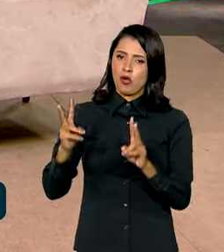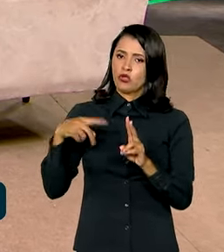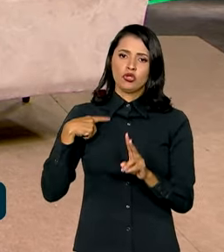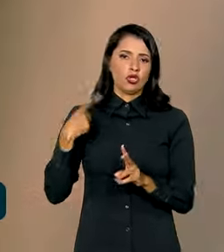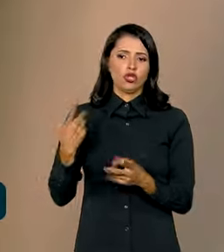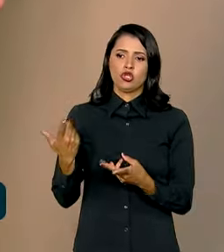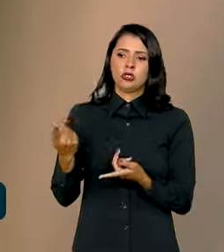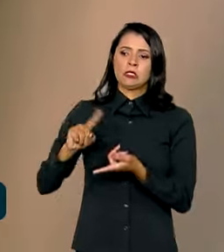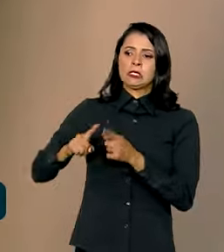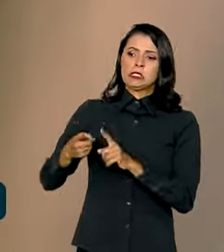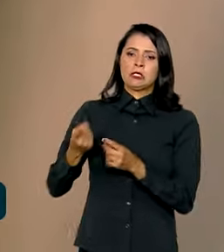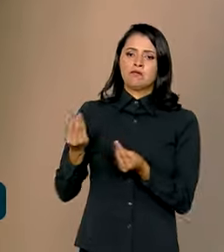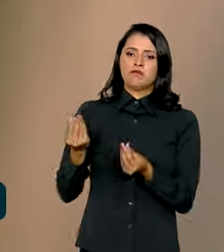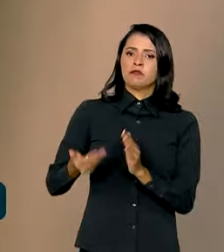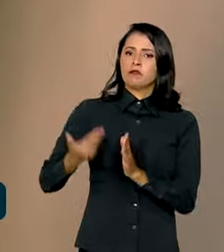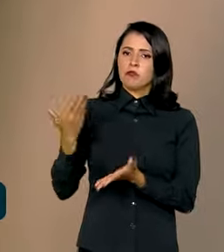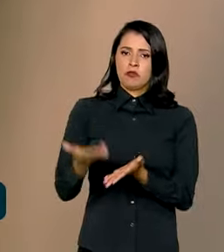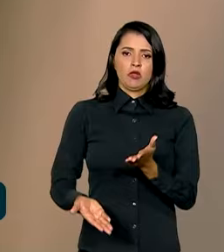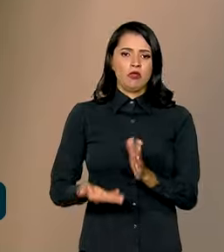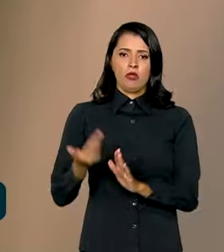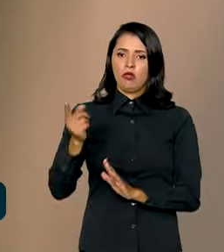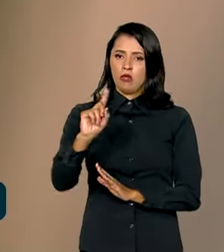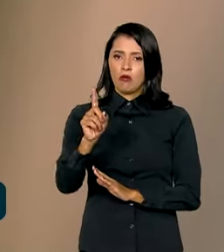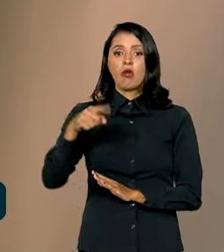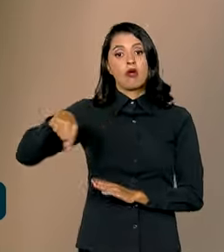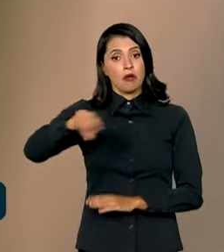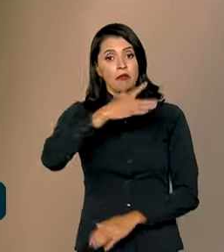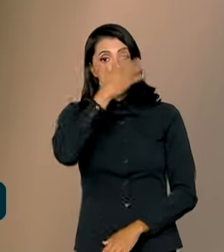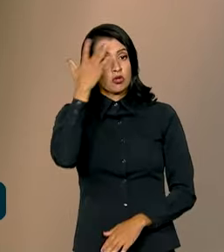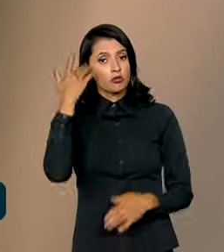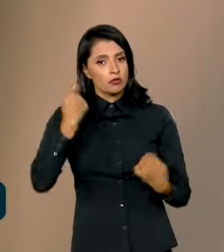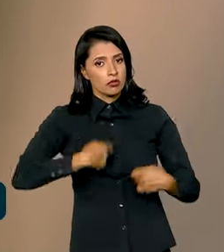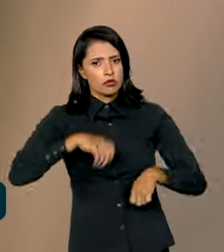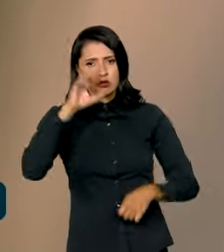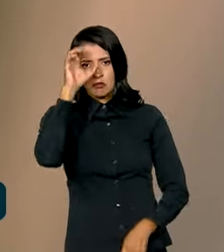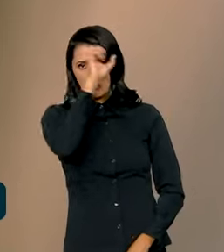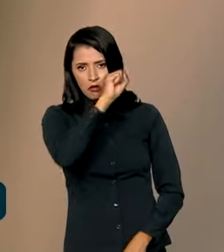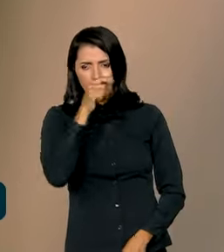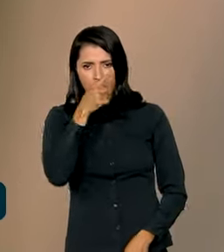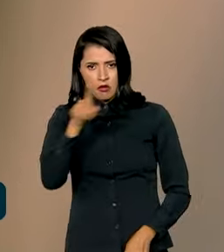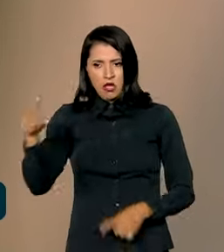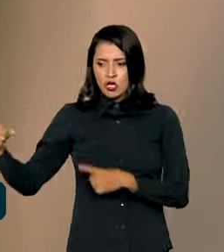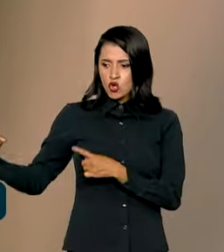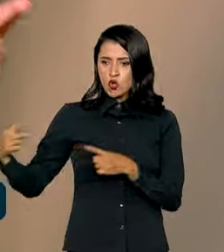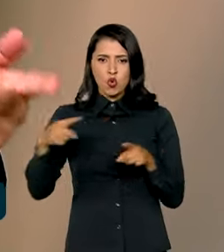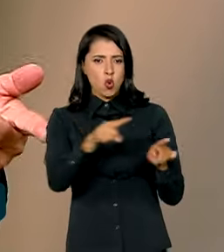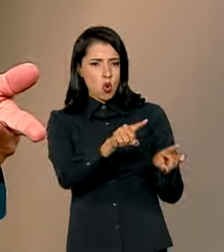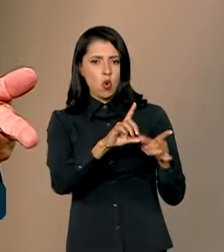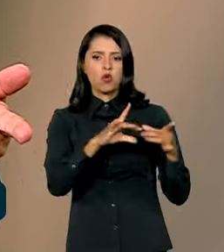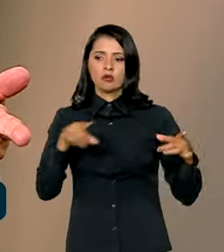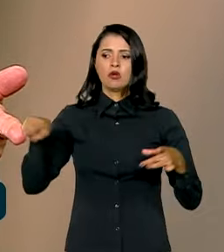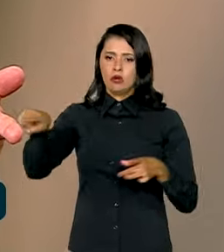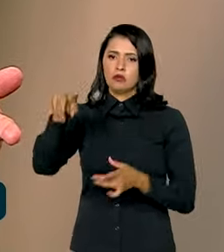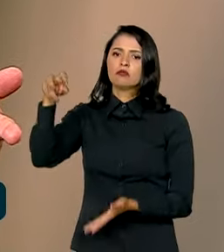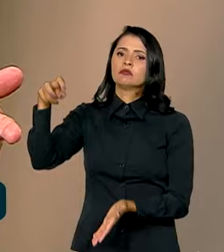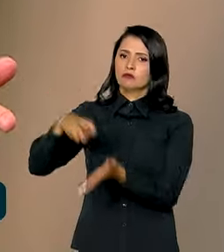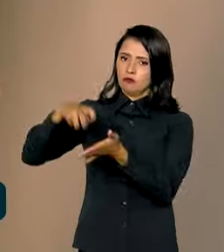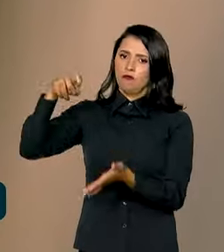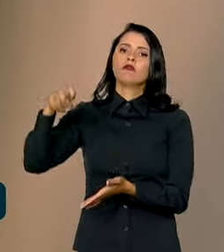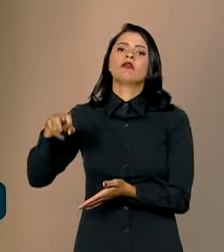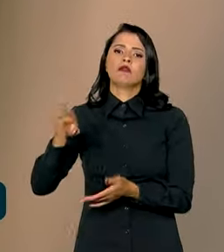podemos negociar. E as pessoas precisam aprender que aqueles que atentarem contra a democracia vão responder por isso.